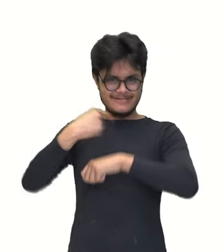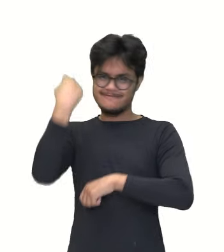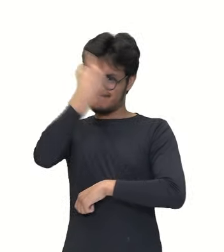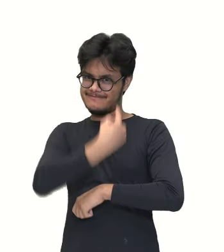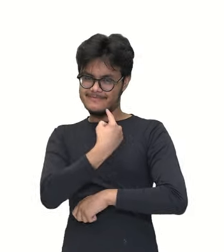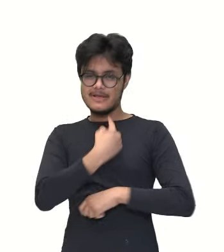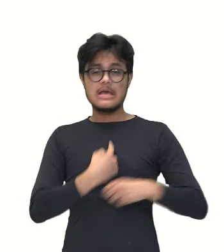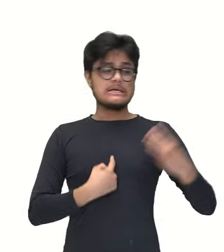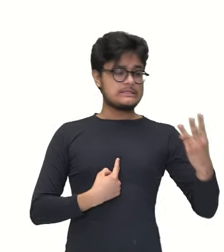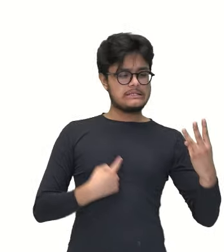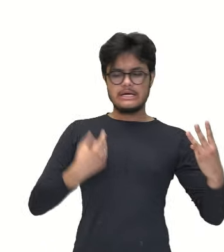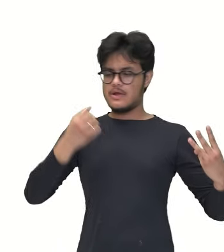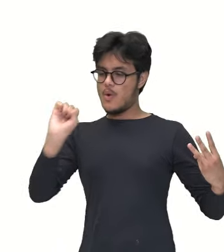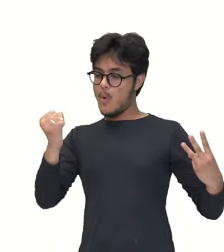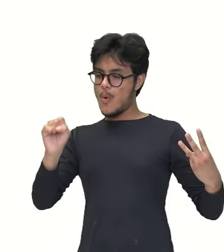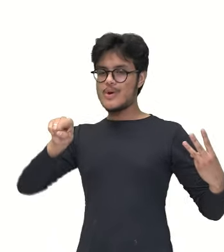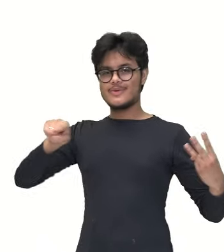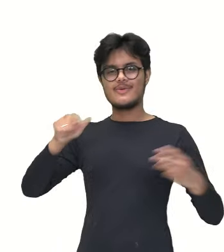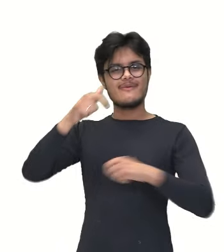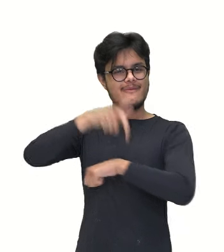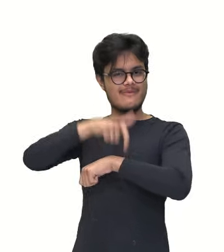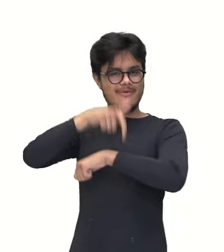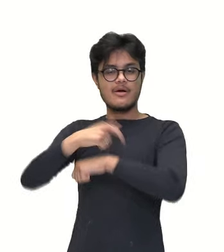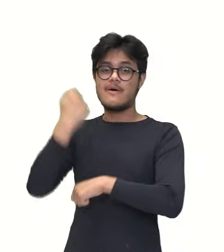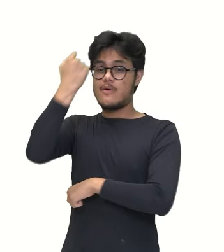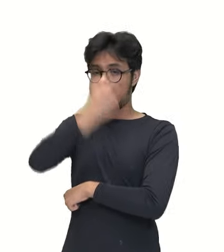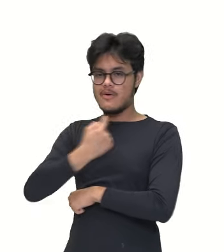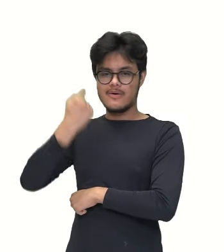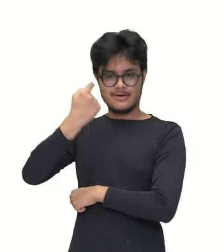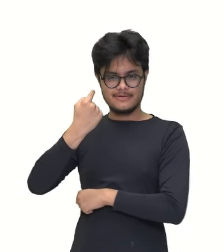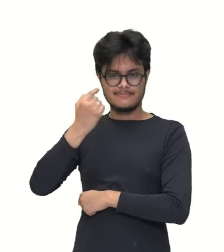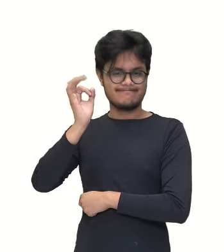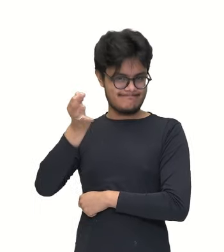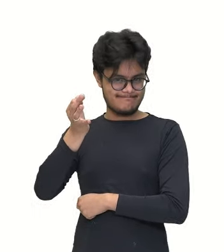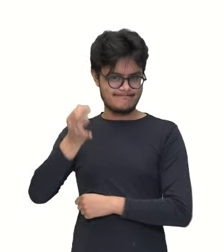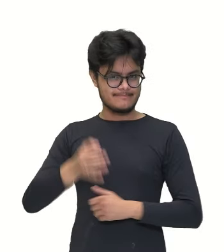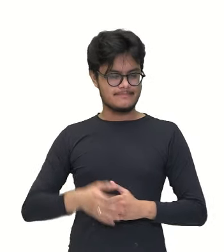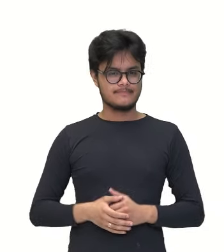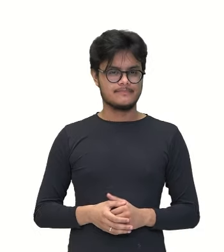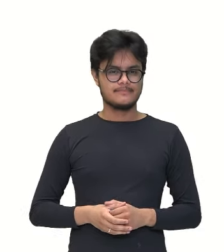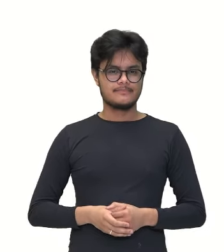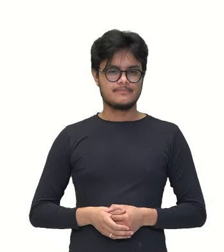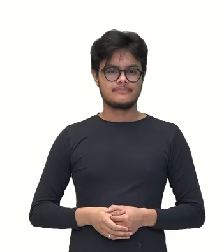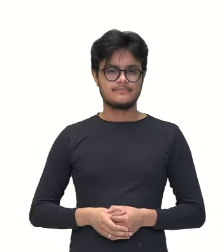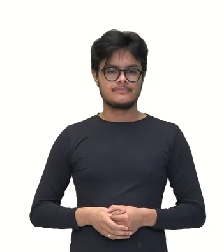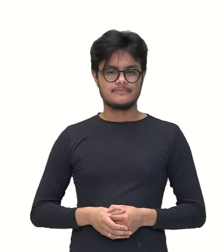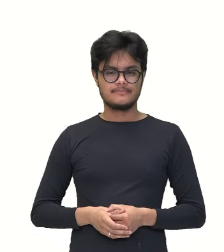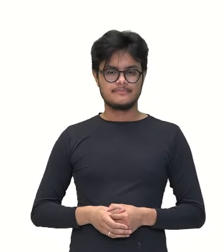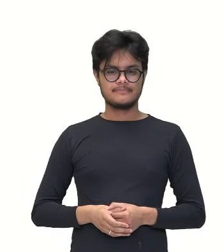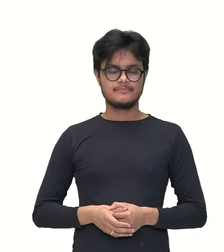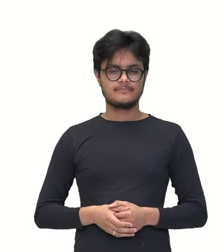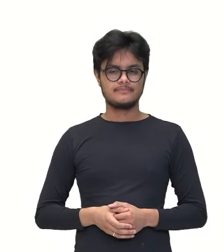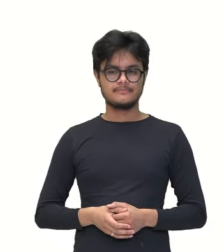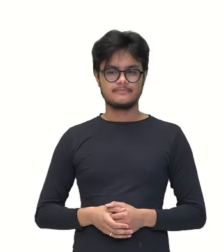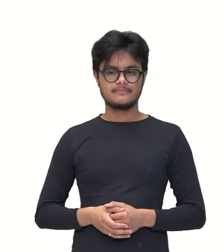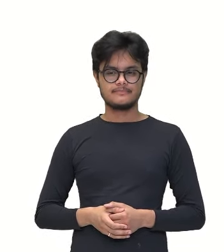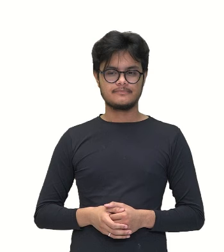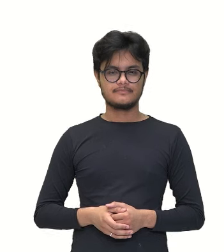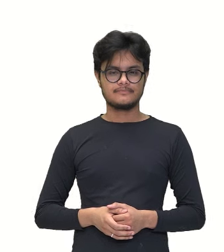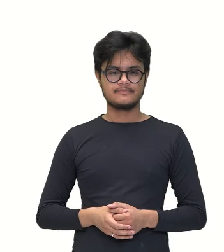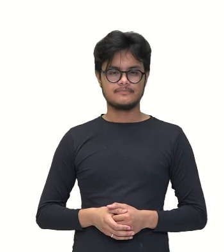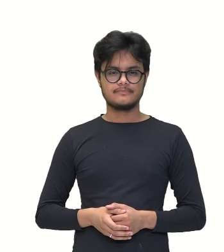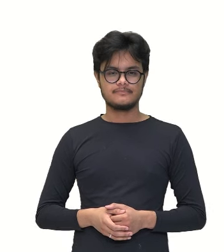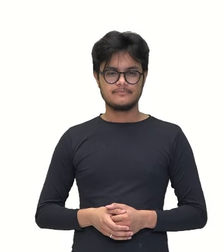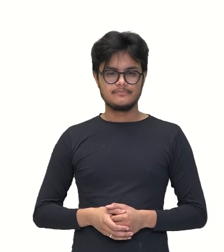Diminuiu a quantidade de torneira, então, vai aumentar a quantidade de horas, né? Então, quatro